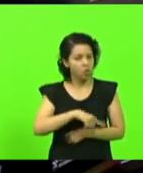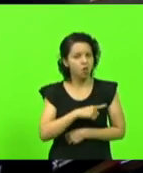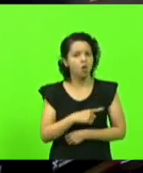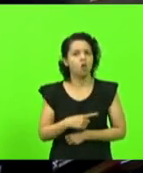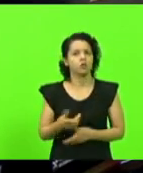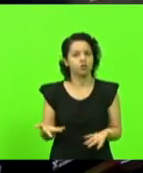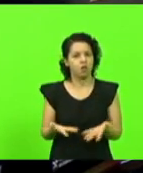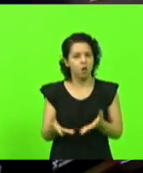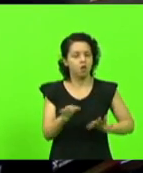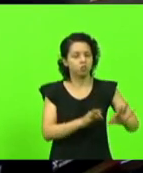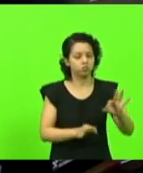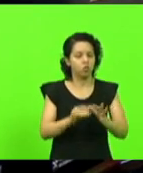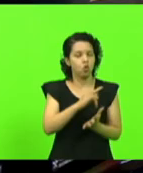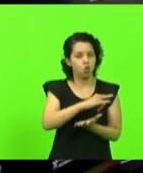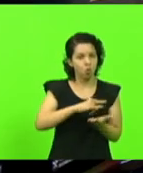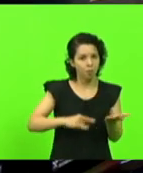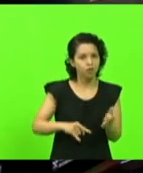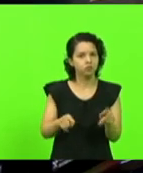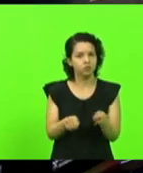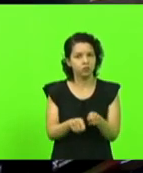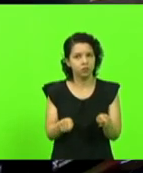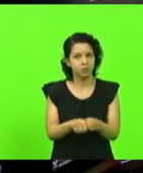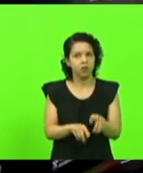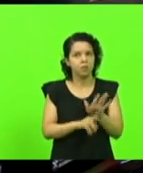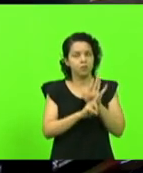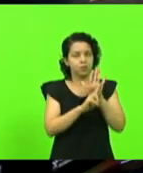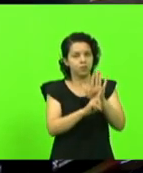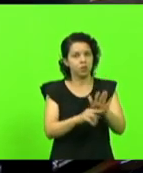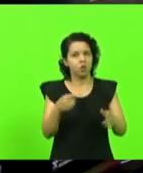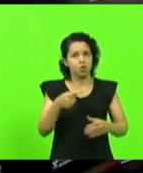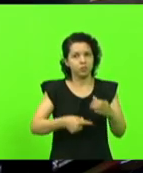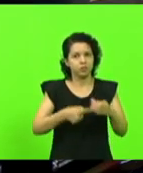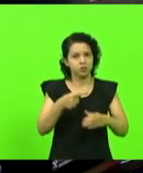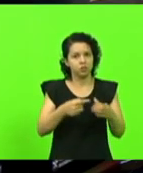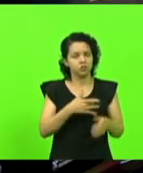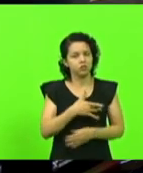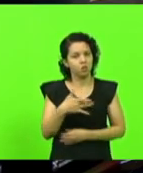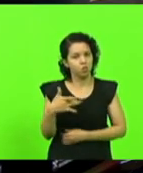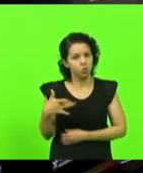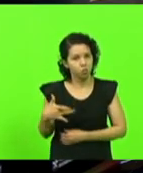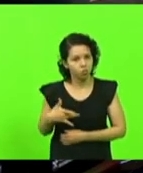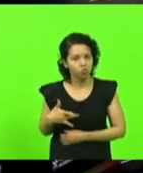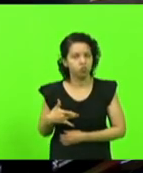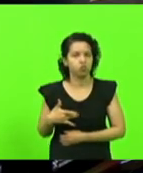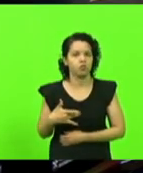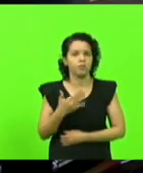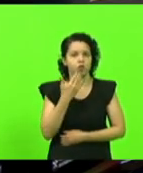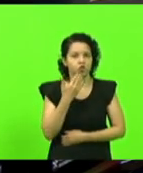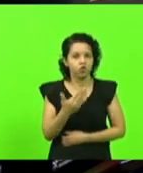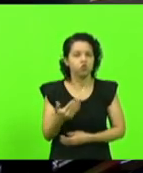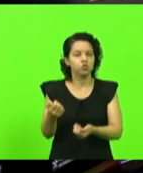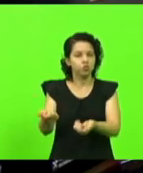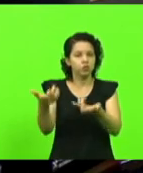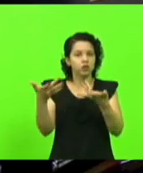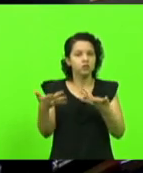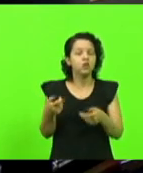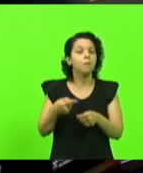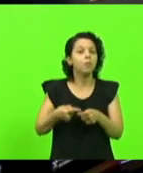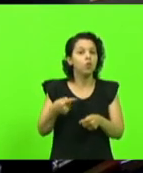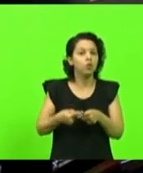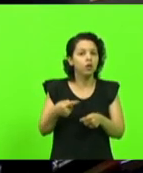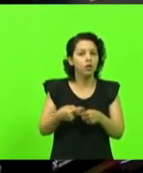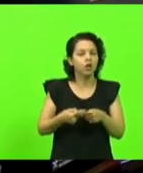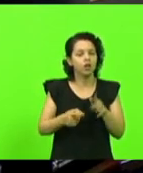documento também em nome também da comissão de saúde para que até pedindo explicações porque do não